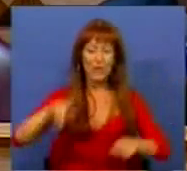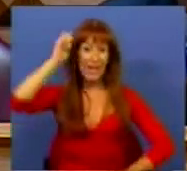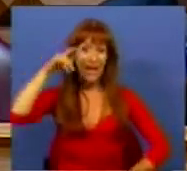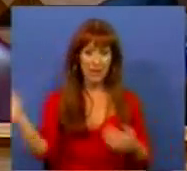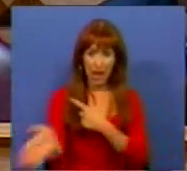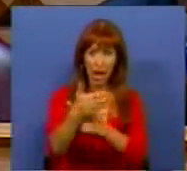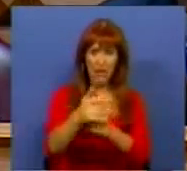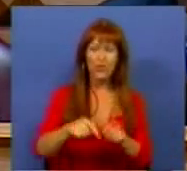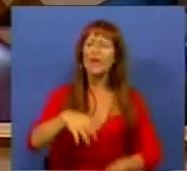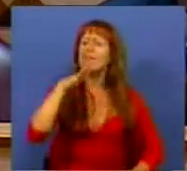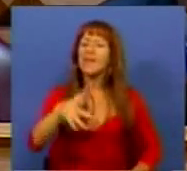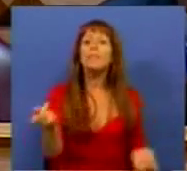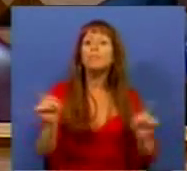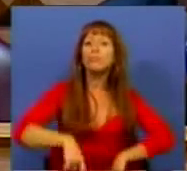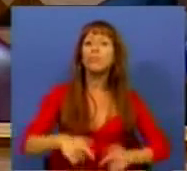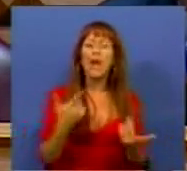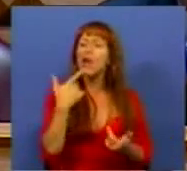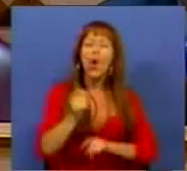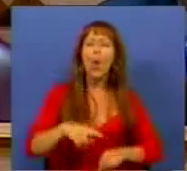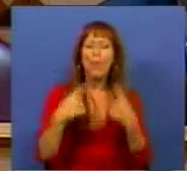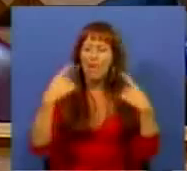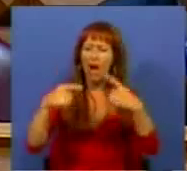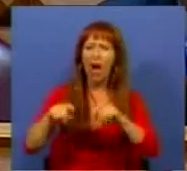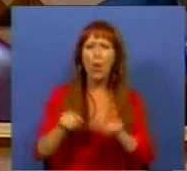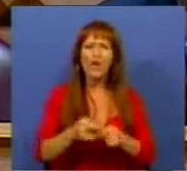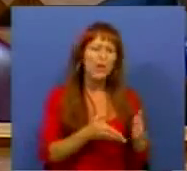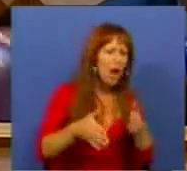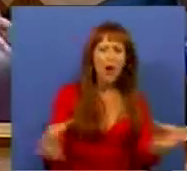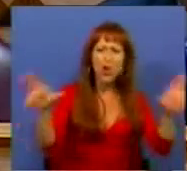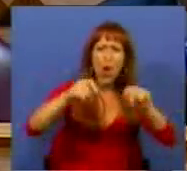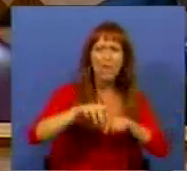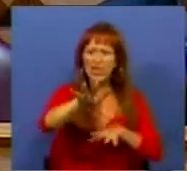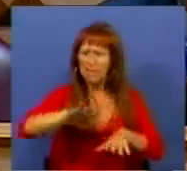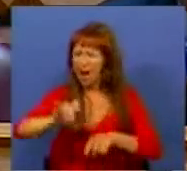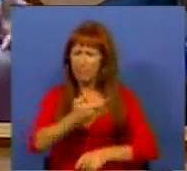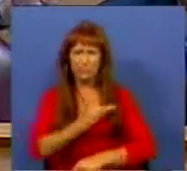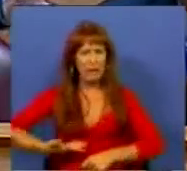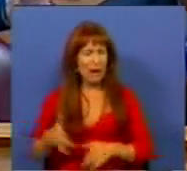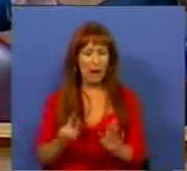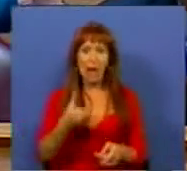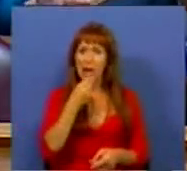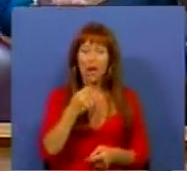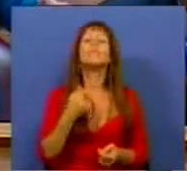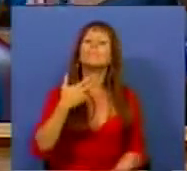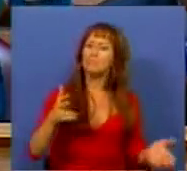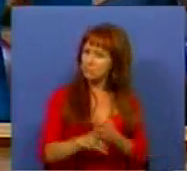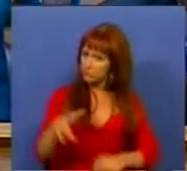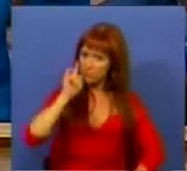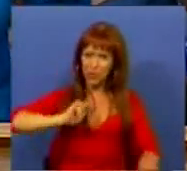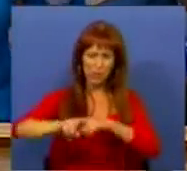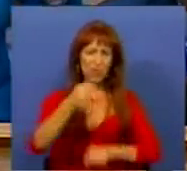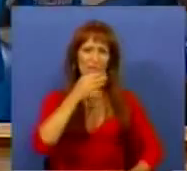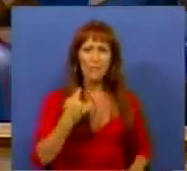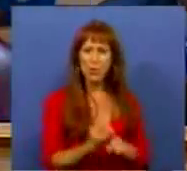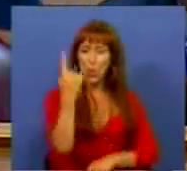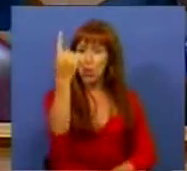crise nacional. Disse até que não podem existir rotas novas em mapas velhos. E é verdade, Sra. Deputada, então falemos